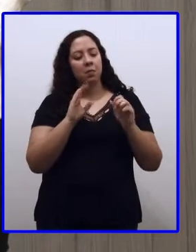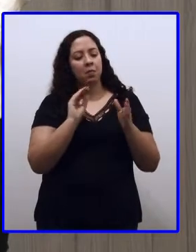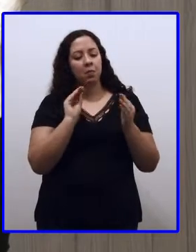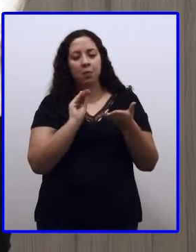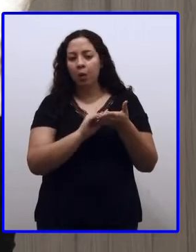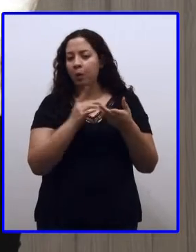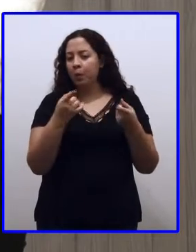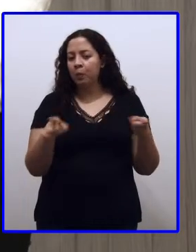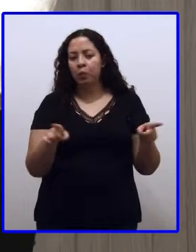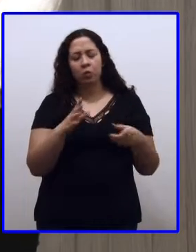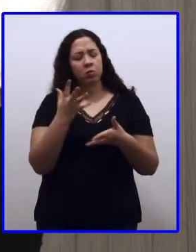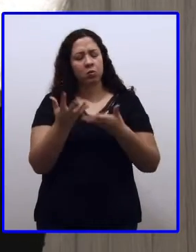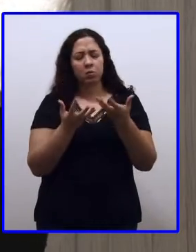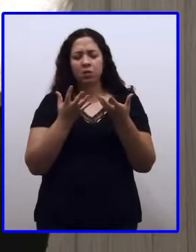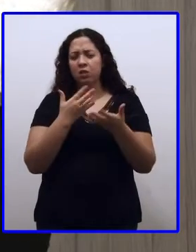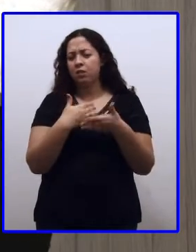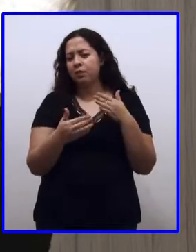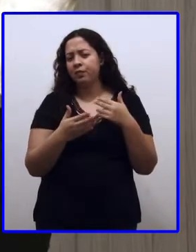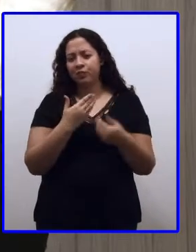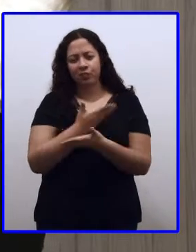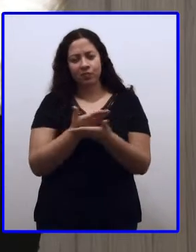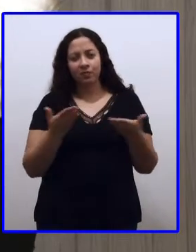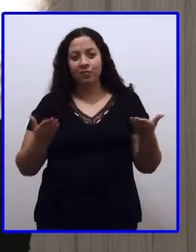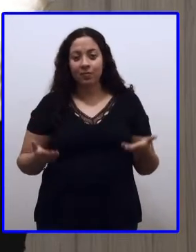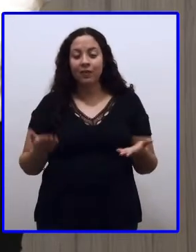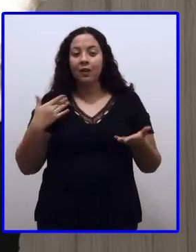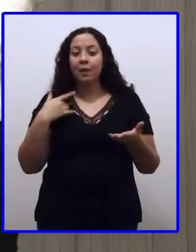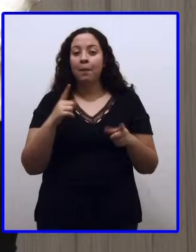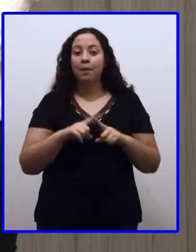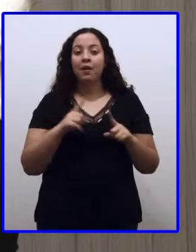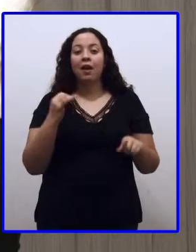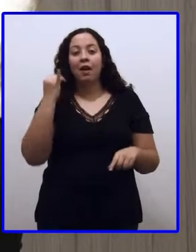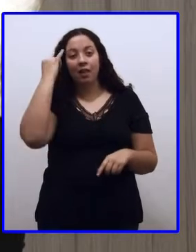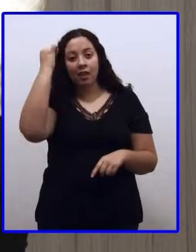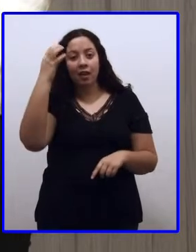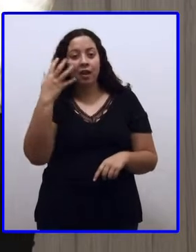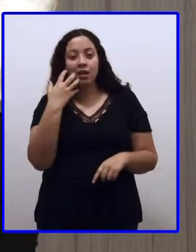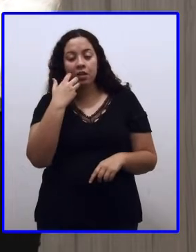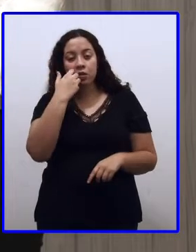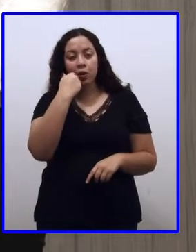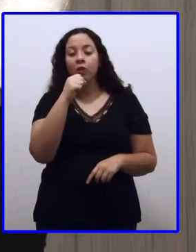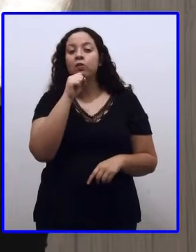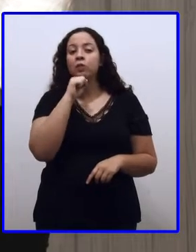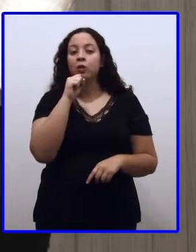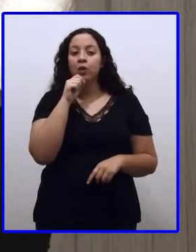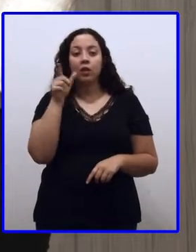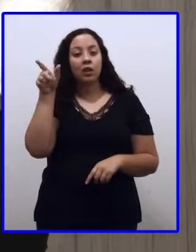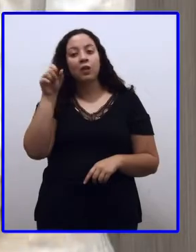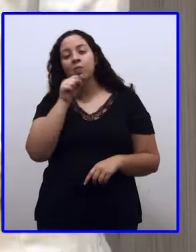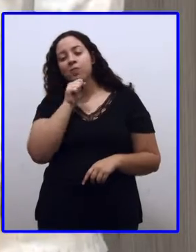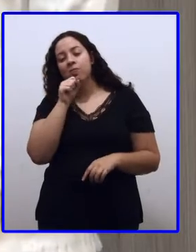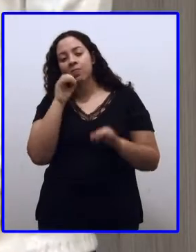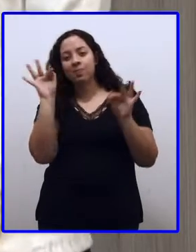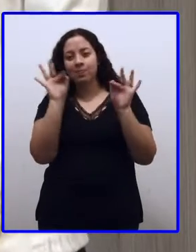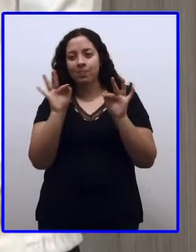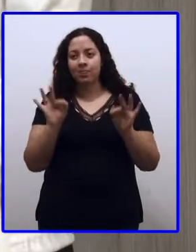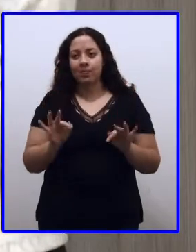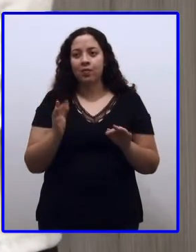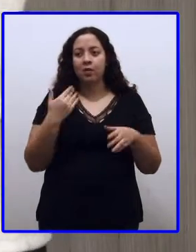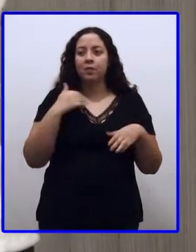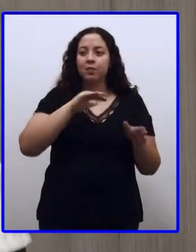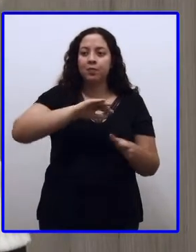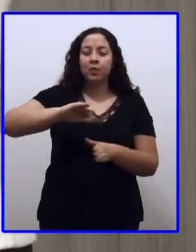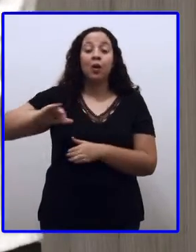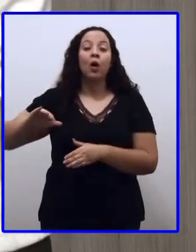música, o que vocês quiserem. O intuito é que vocês adotem o idoso e ele, ao ler a carta, fique muito feliz, tá bom? Hoje a nossa